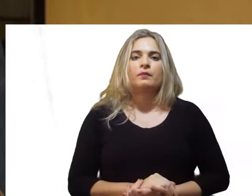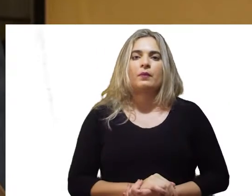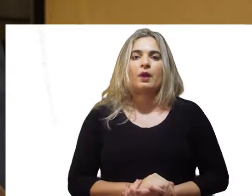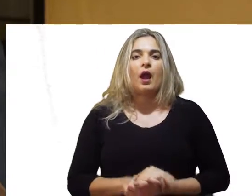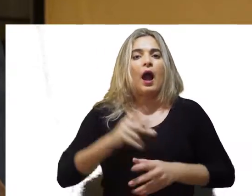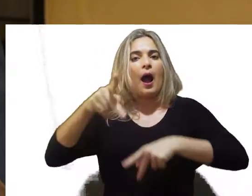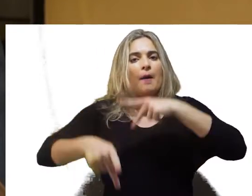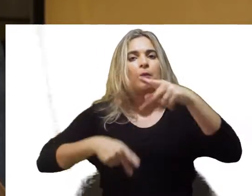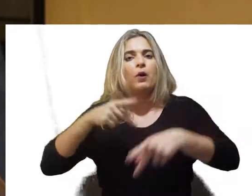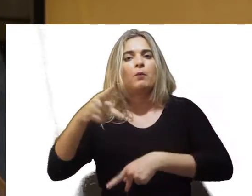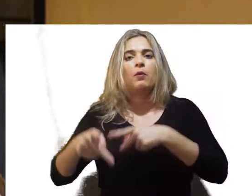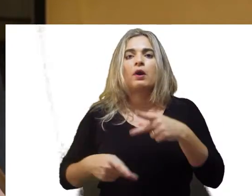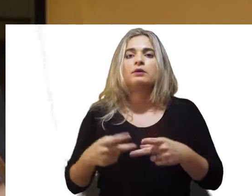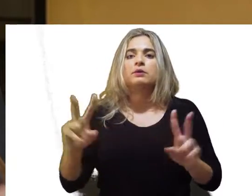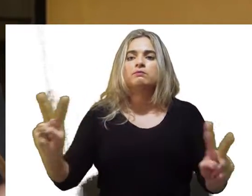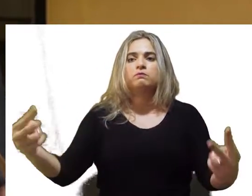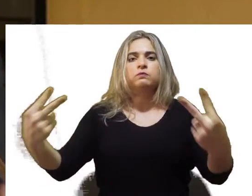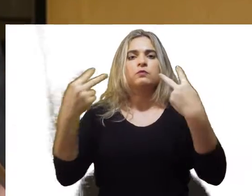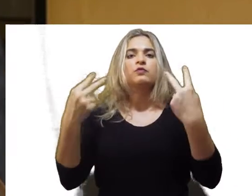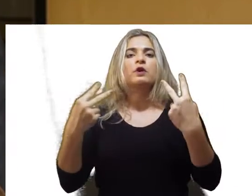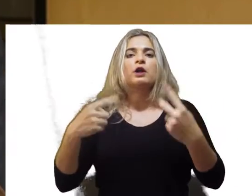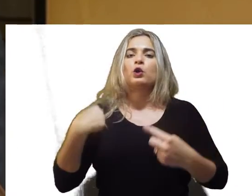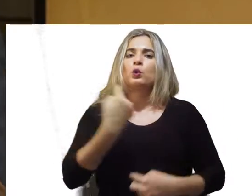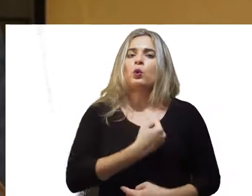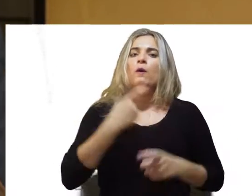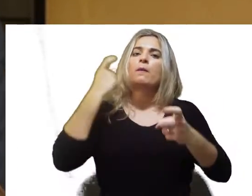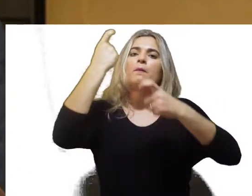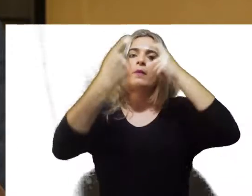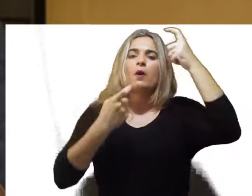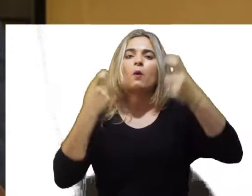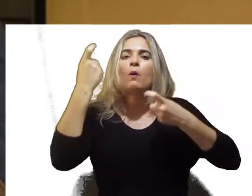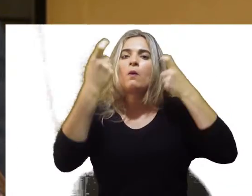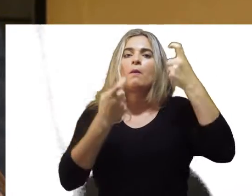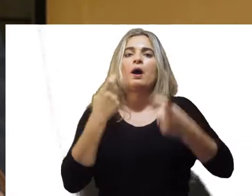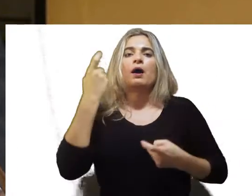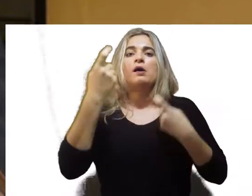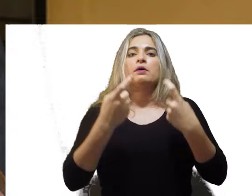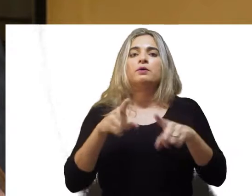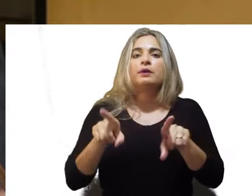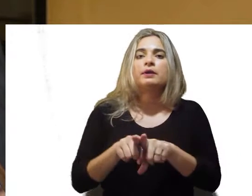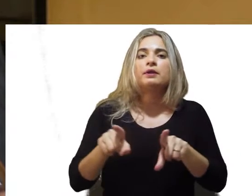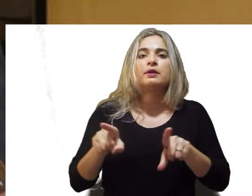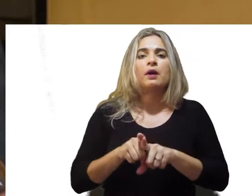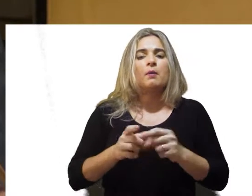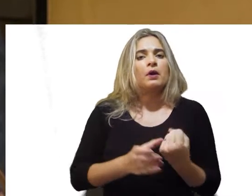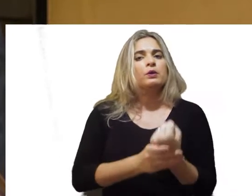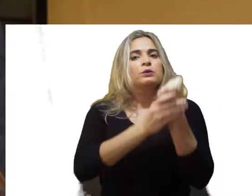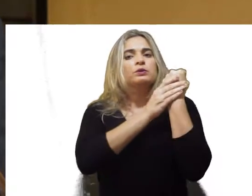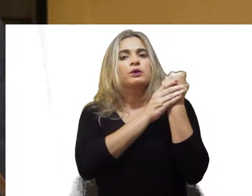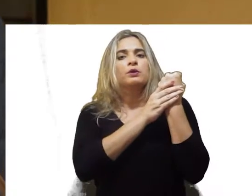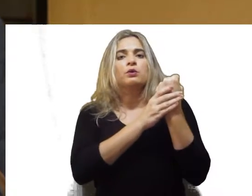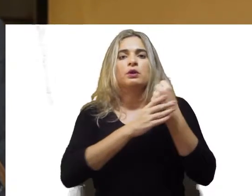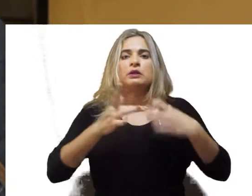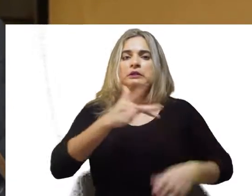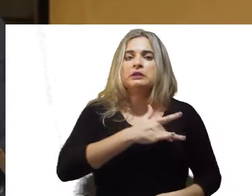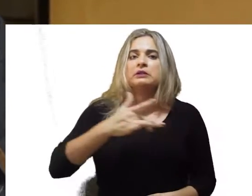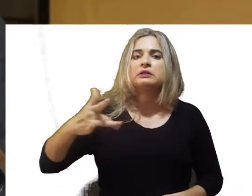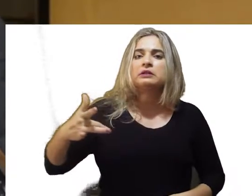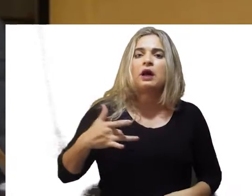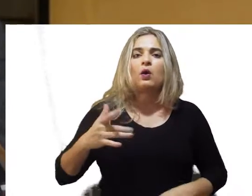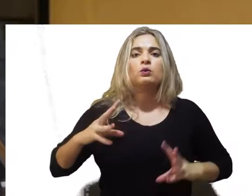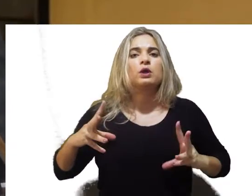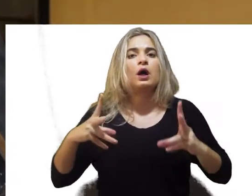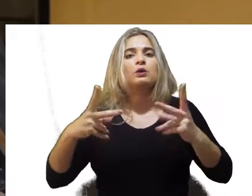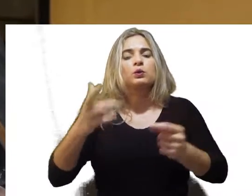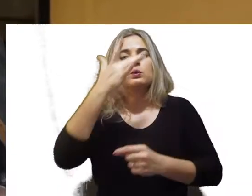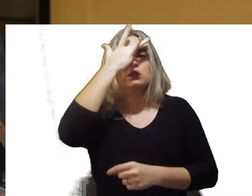Para que a população veja que nós estamos preocupados e fazendo o possível para dar segurança de